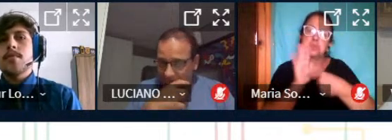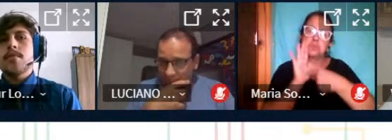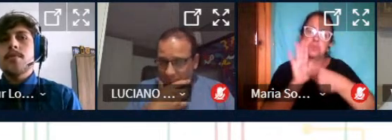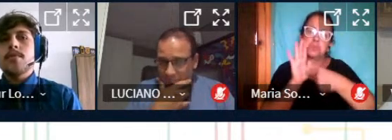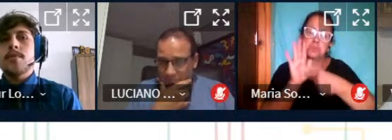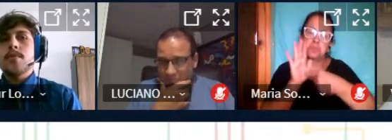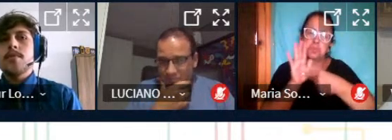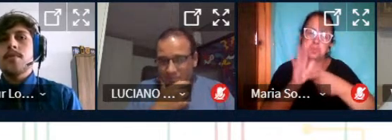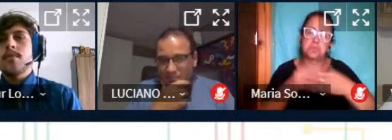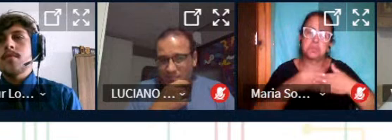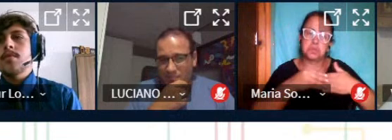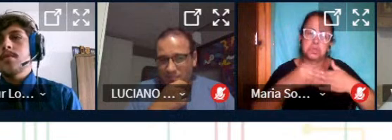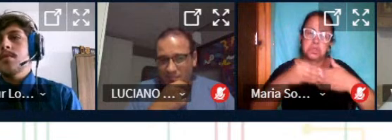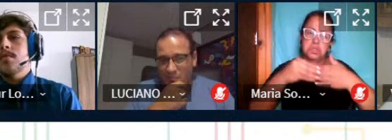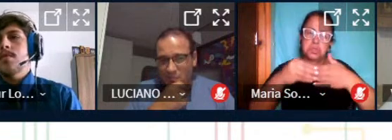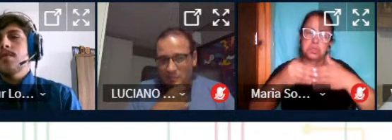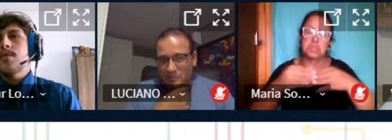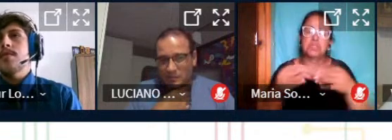orientadores